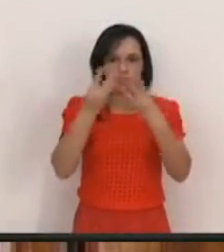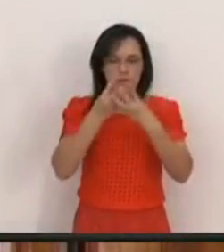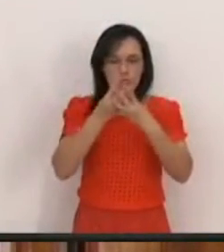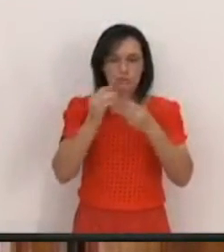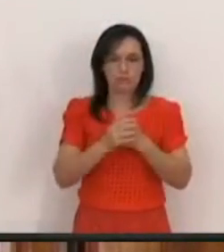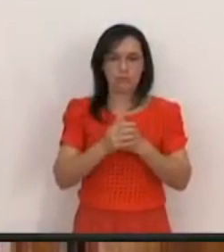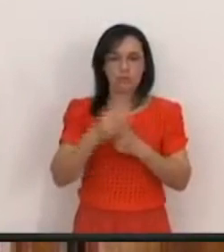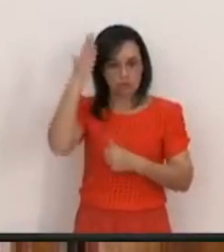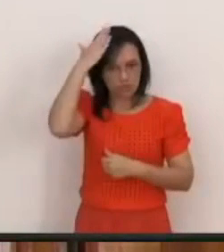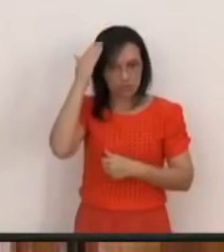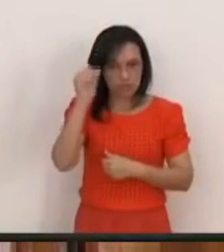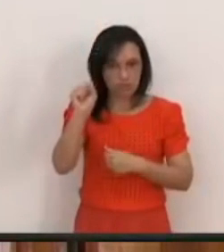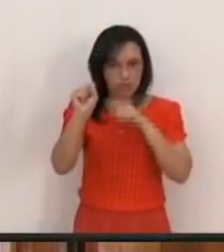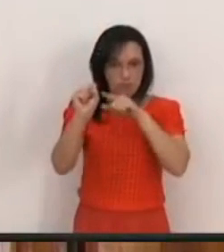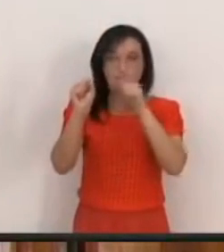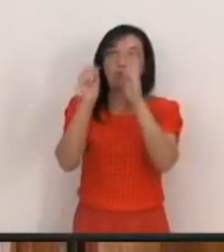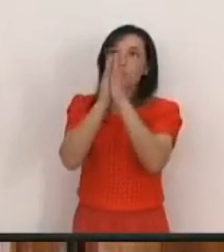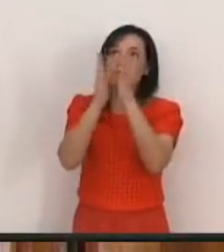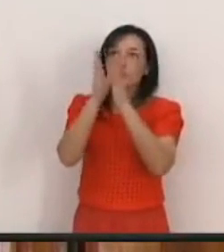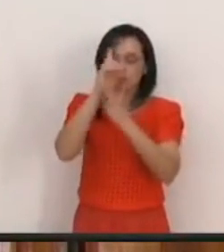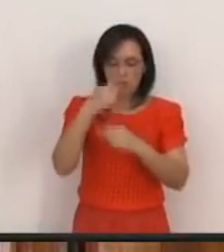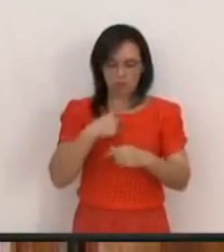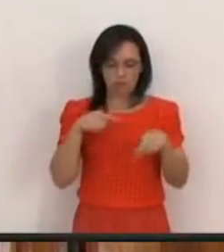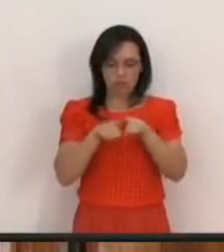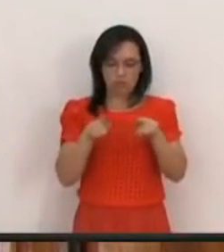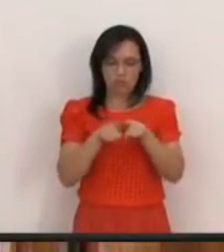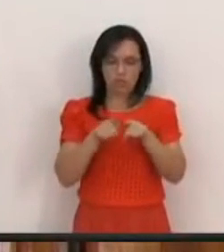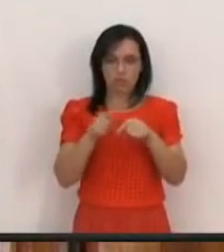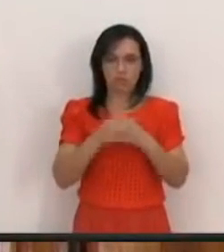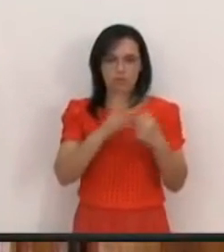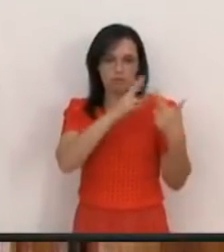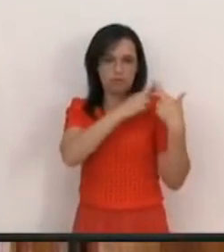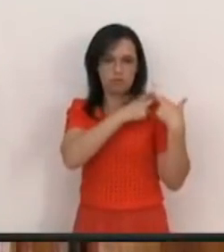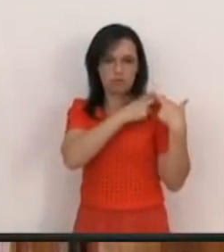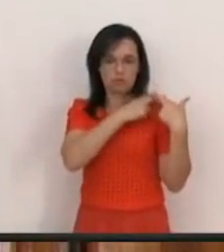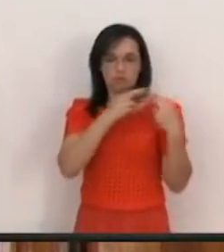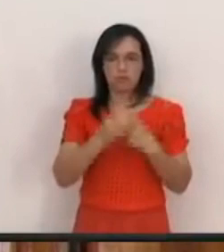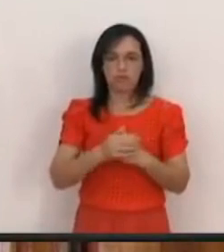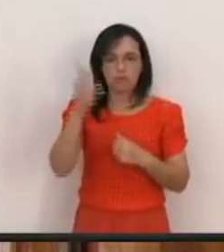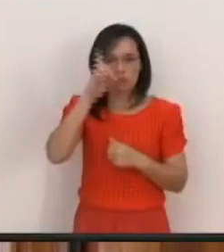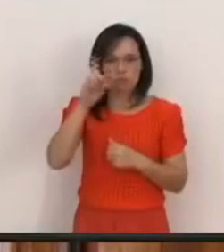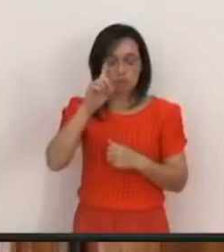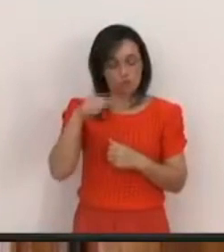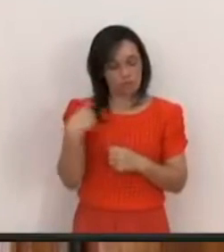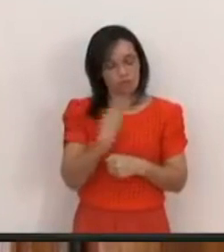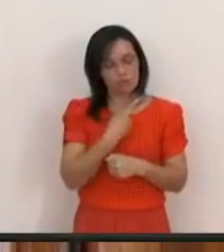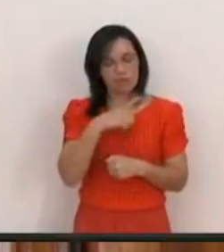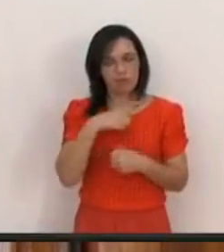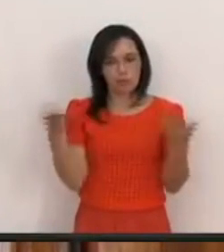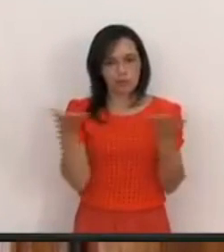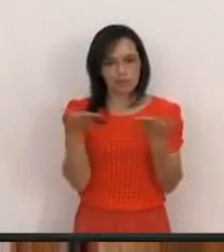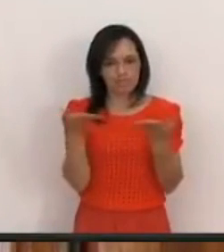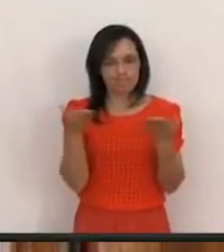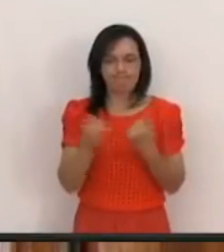Por E a mesma oração Que eu também faço Diante dessa responsabilidade Que Deus Ele nos concedeu Diz